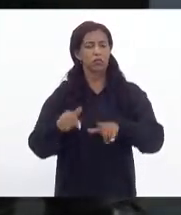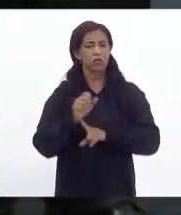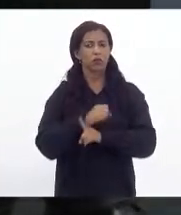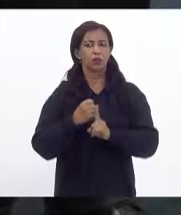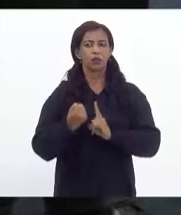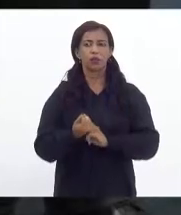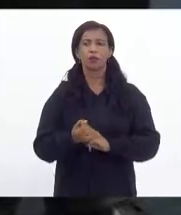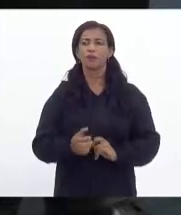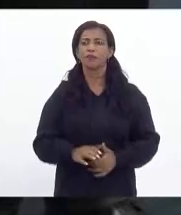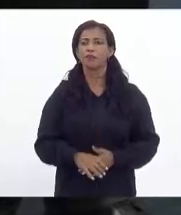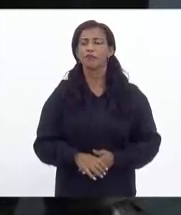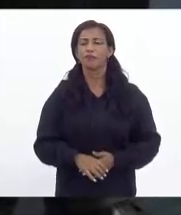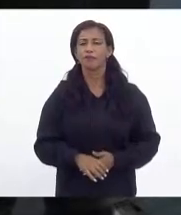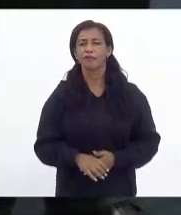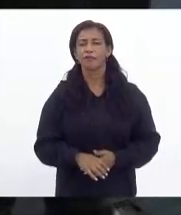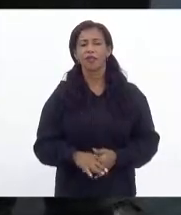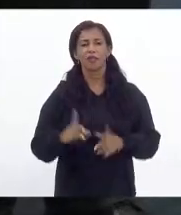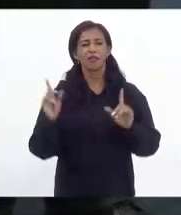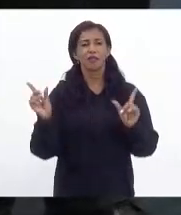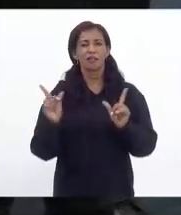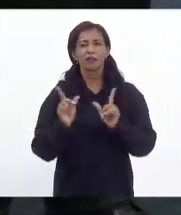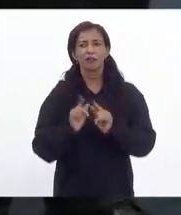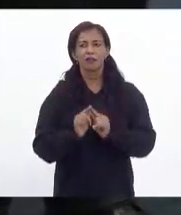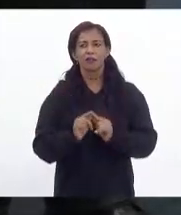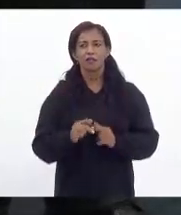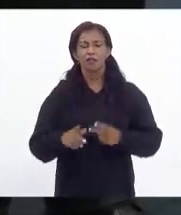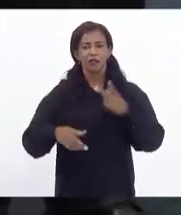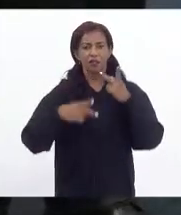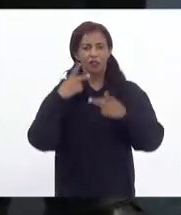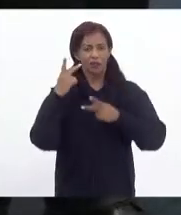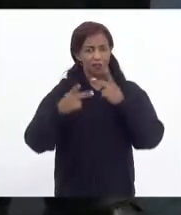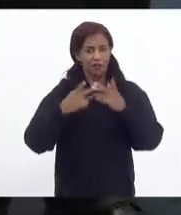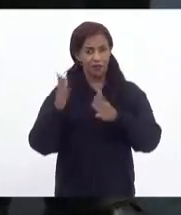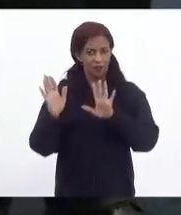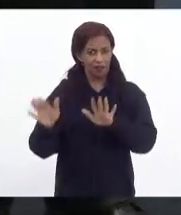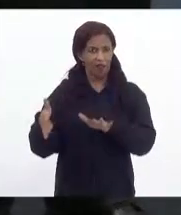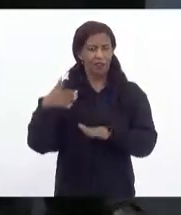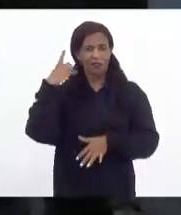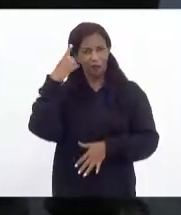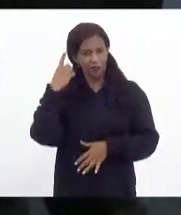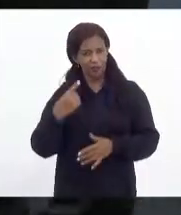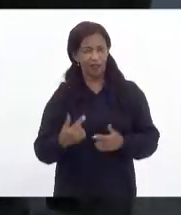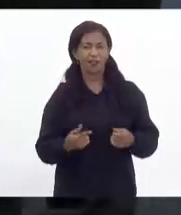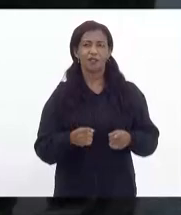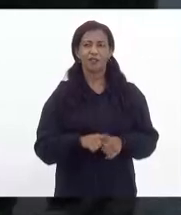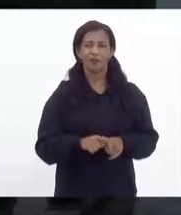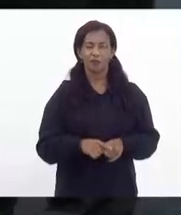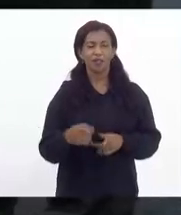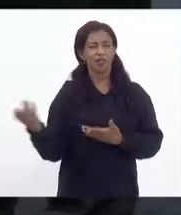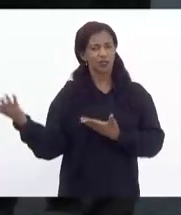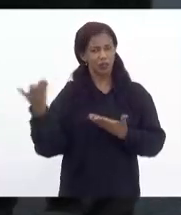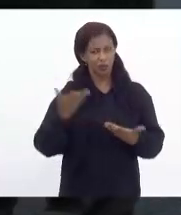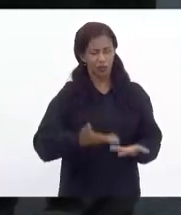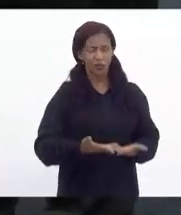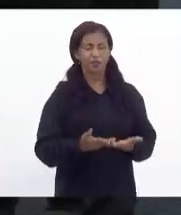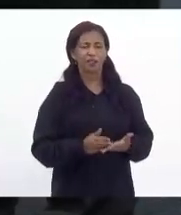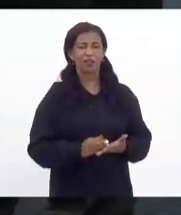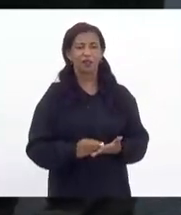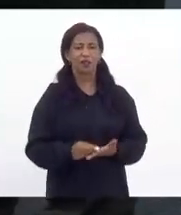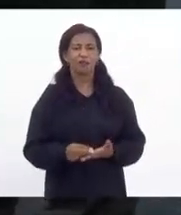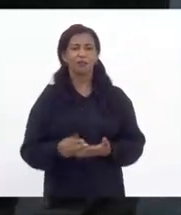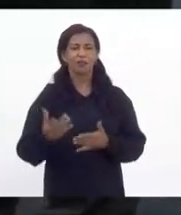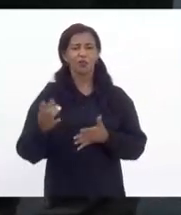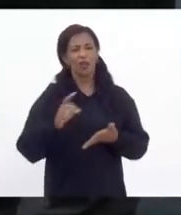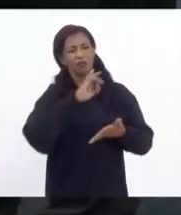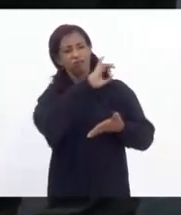sociedade então sendo bem breve porque as palavras de vossa excelência da deputada Dani Monteiro trouxeram para nós com